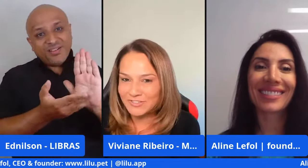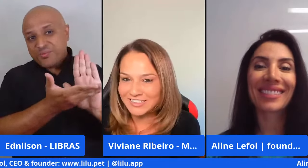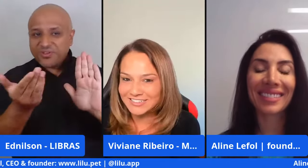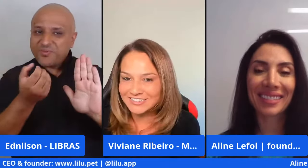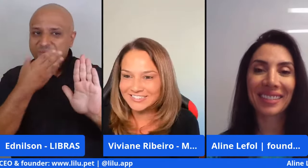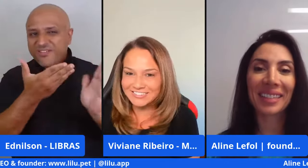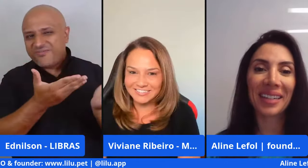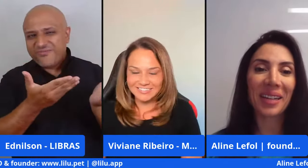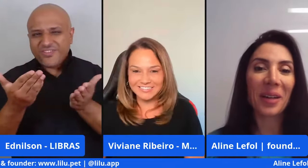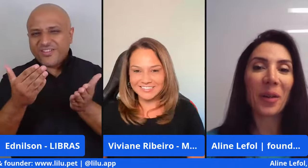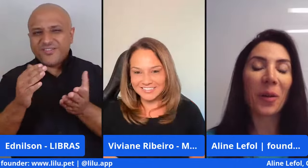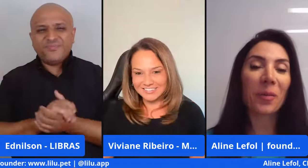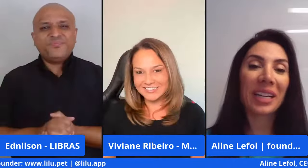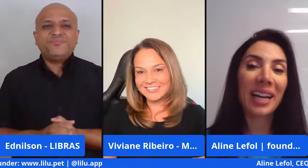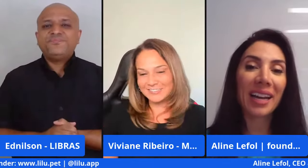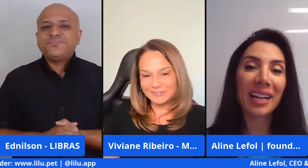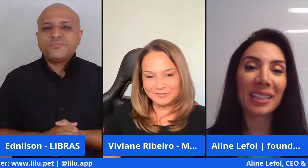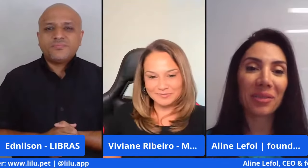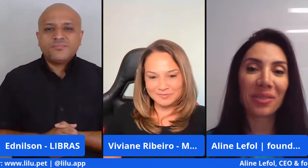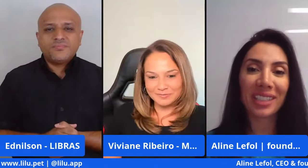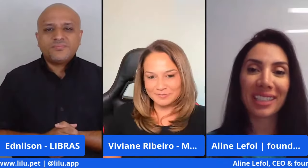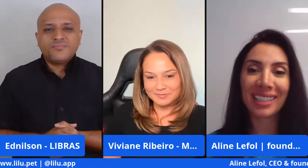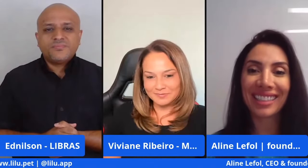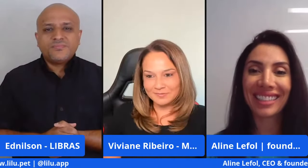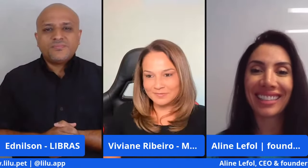Seja muito bem-vinda. Olá,